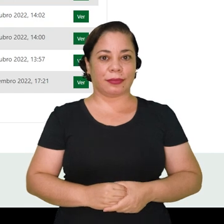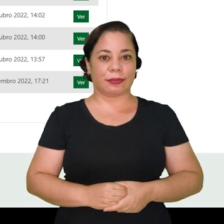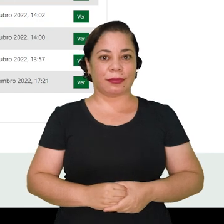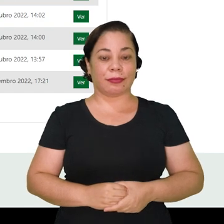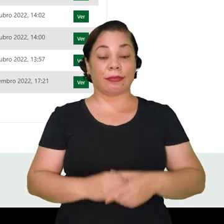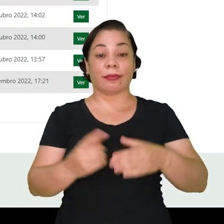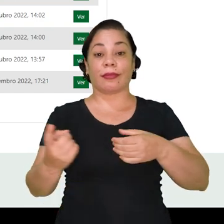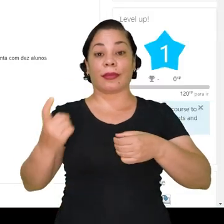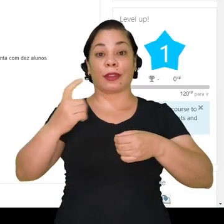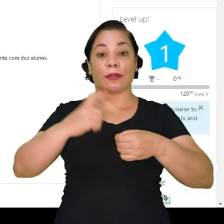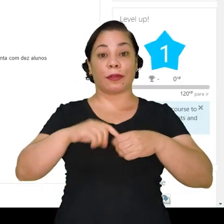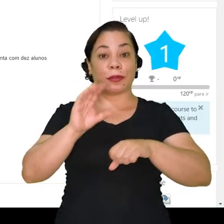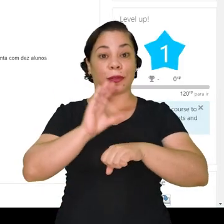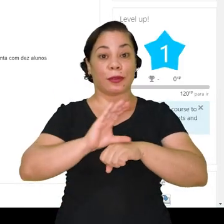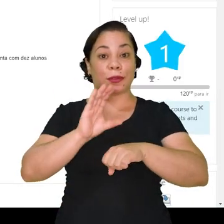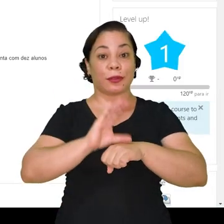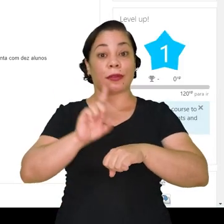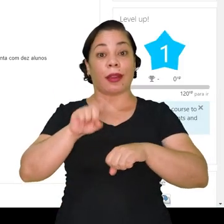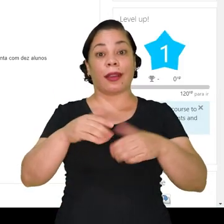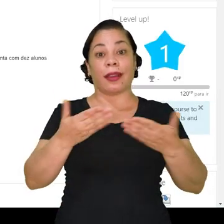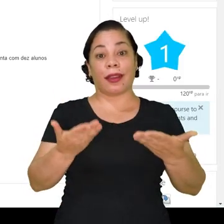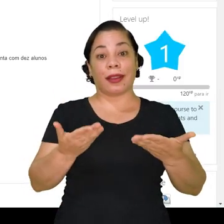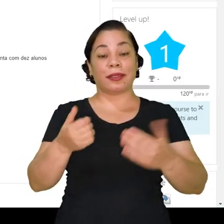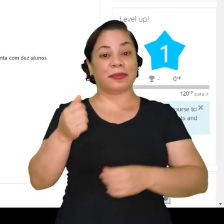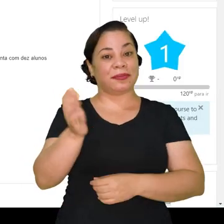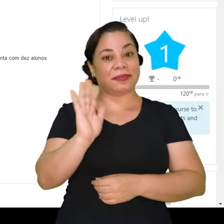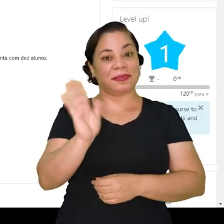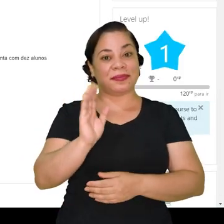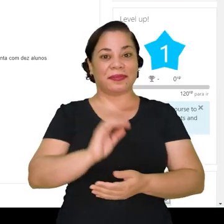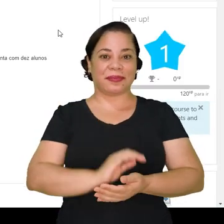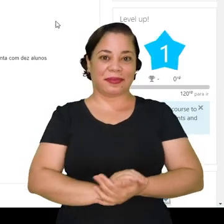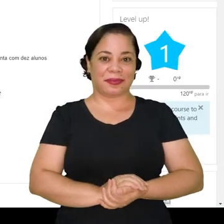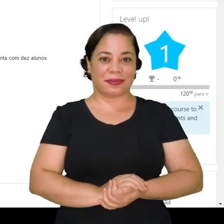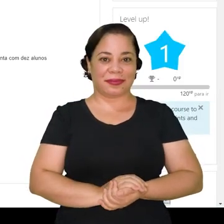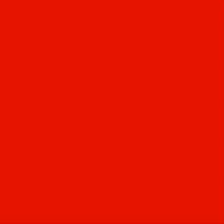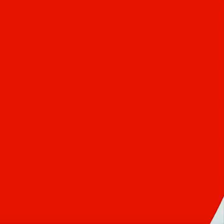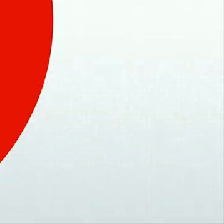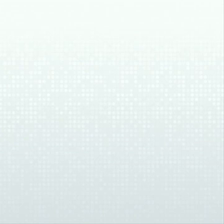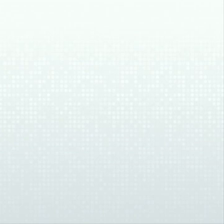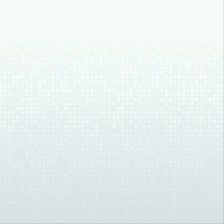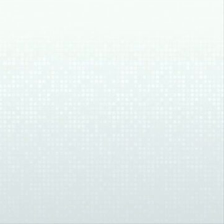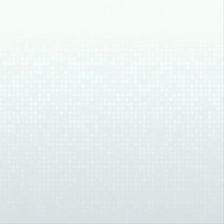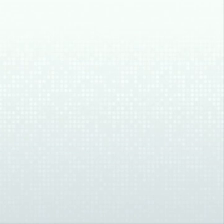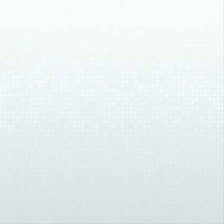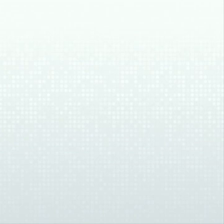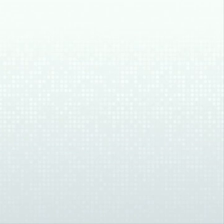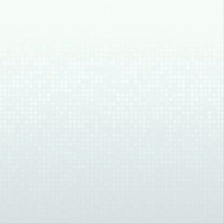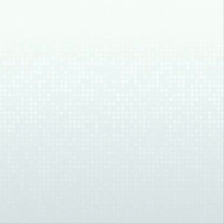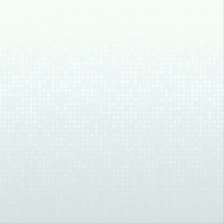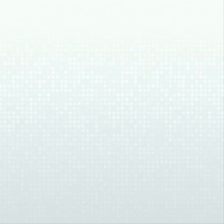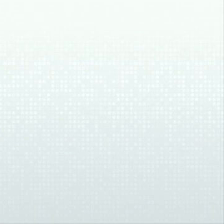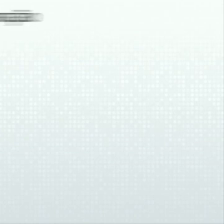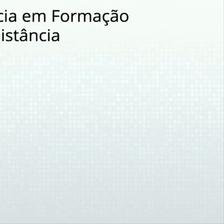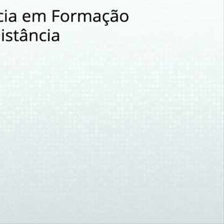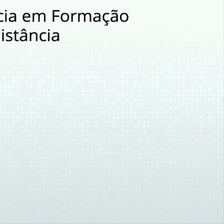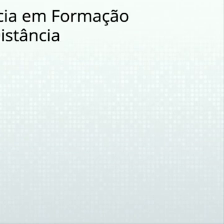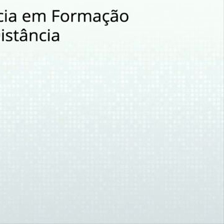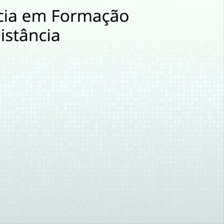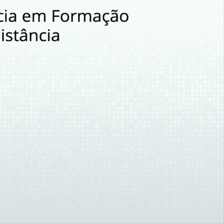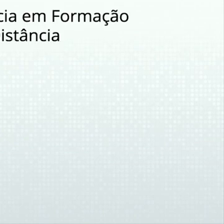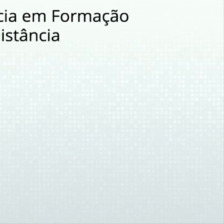Então, retomando aqui ao curso, é isso. Até a próxima! Tchau! Tchau! Tchau! Tchau! Tchau!